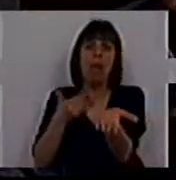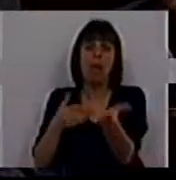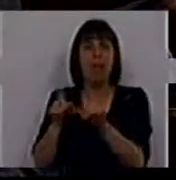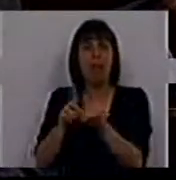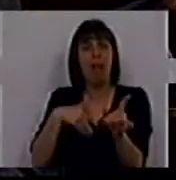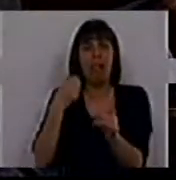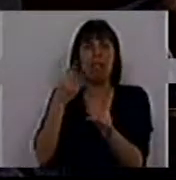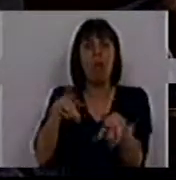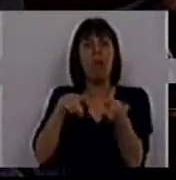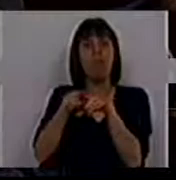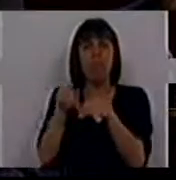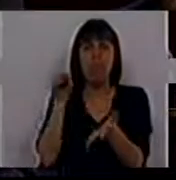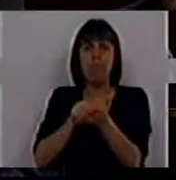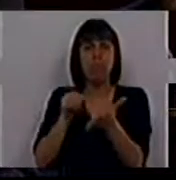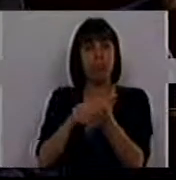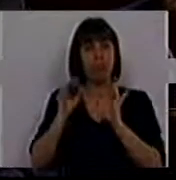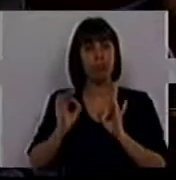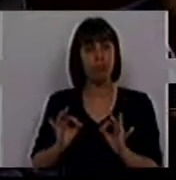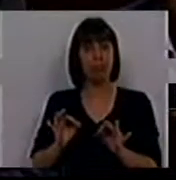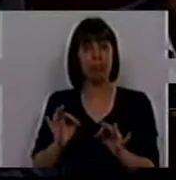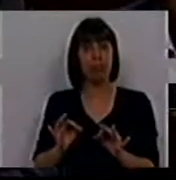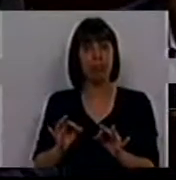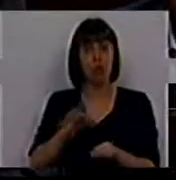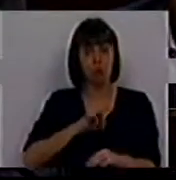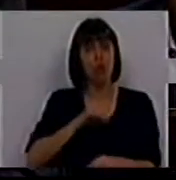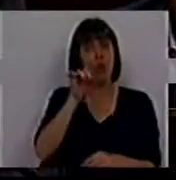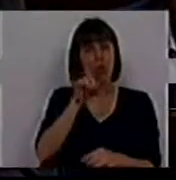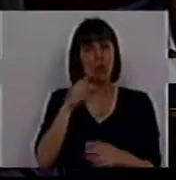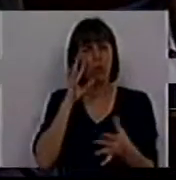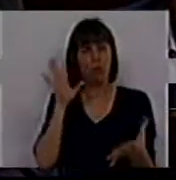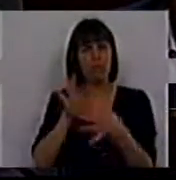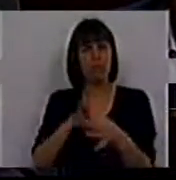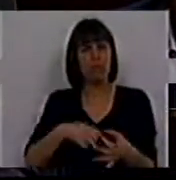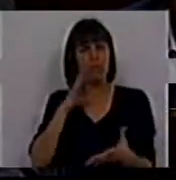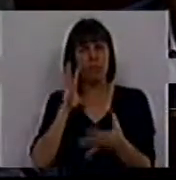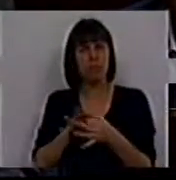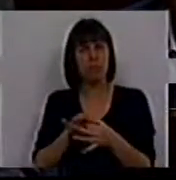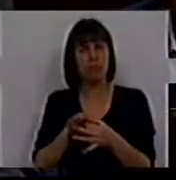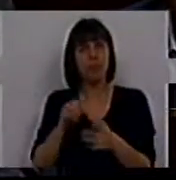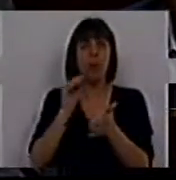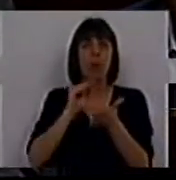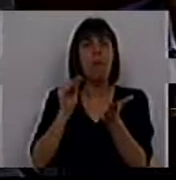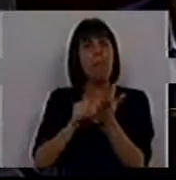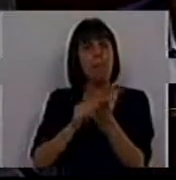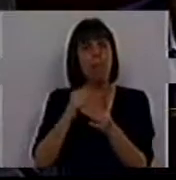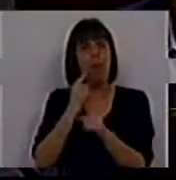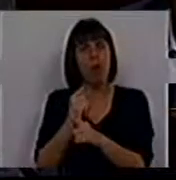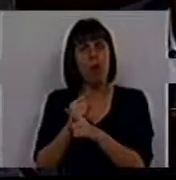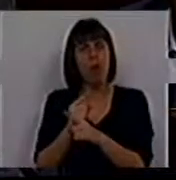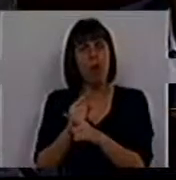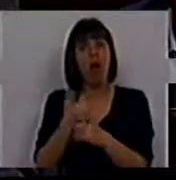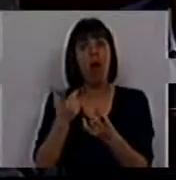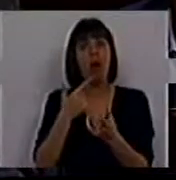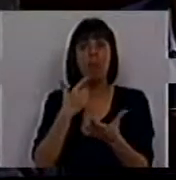É a política de uma pobreza em que o Sr. se revê dos pobrezinhos e